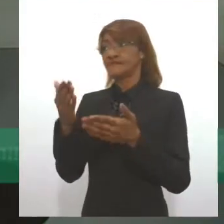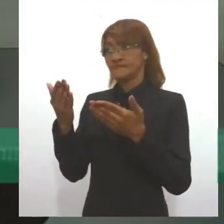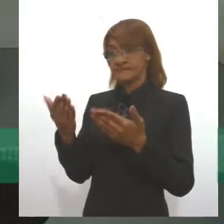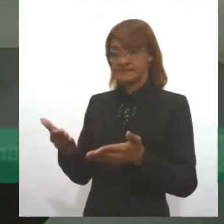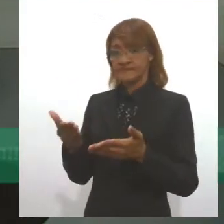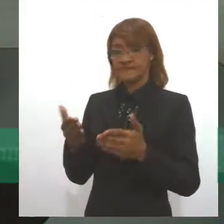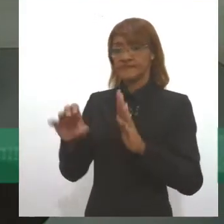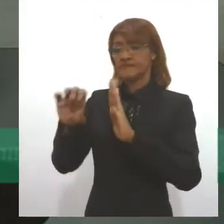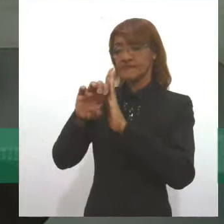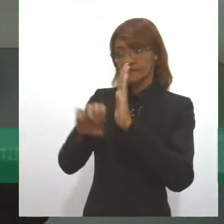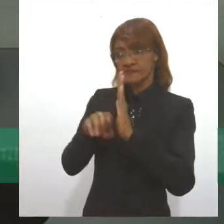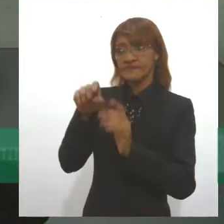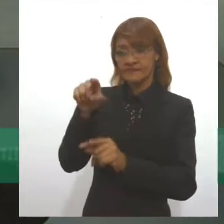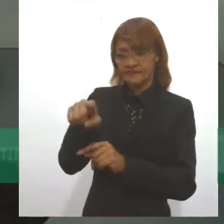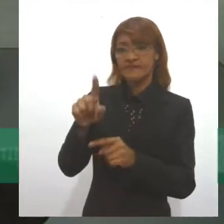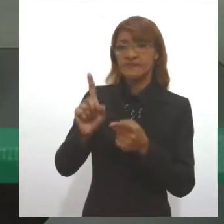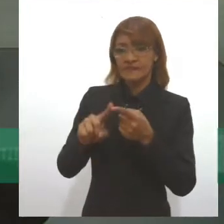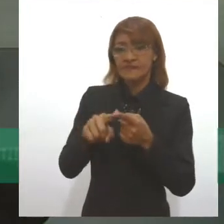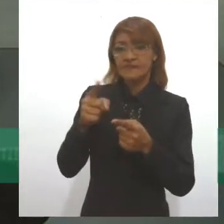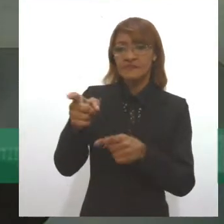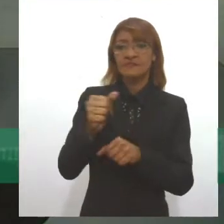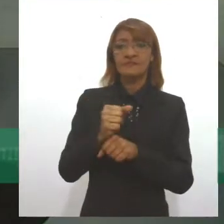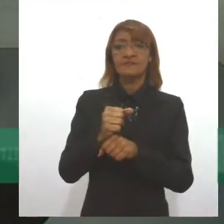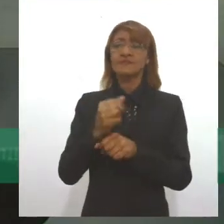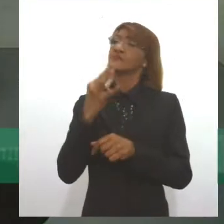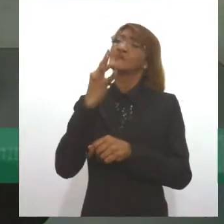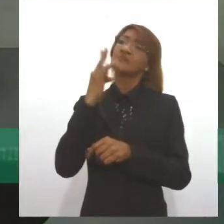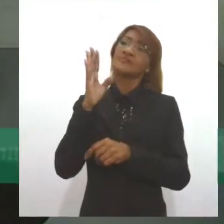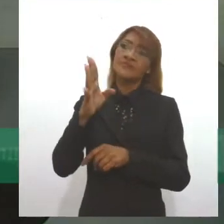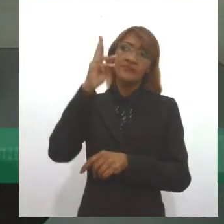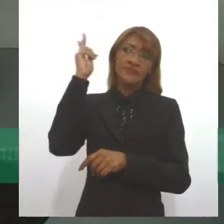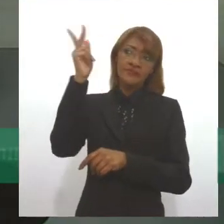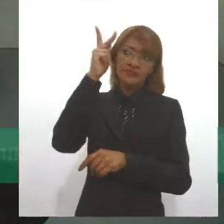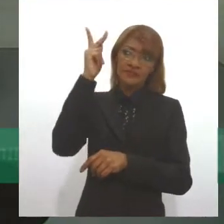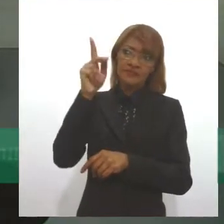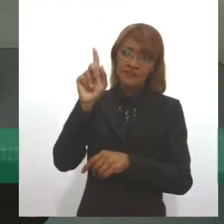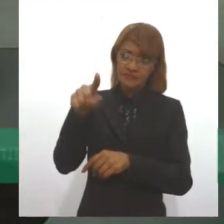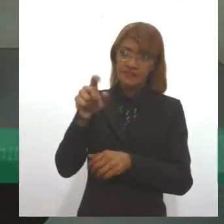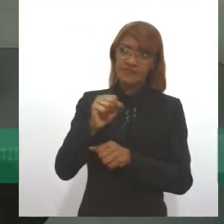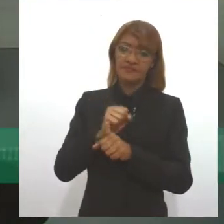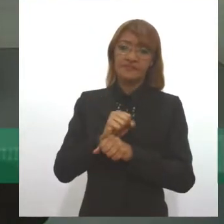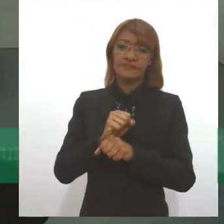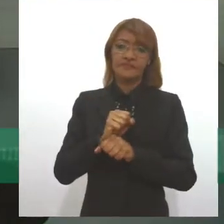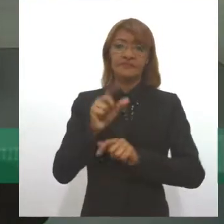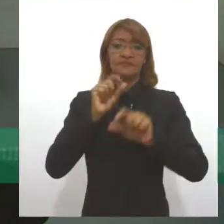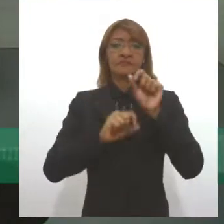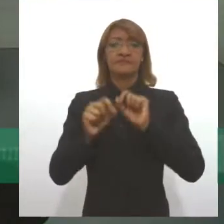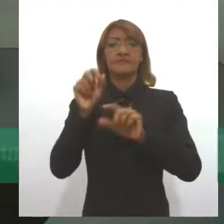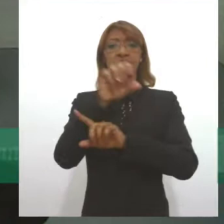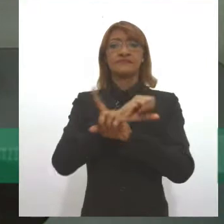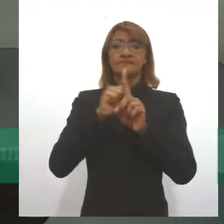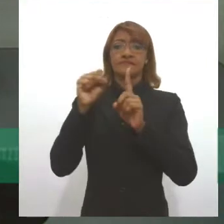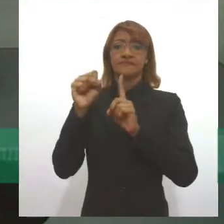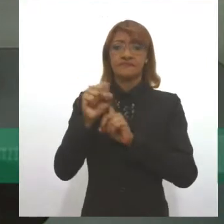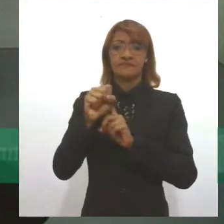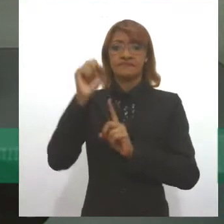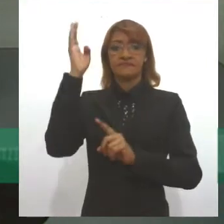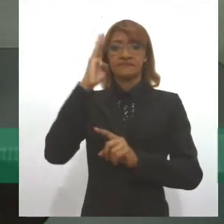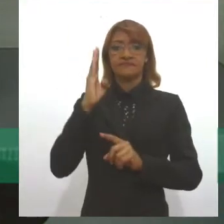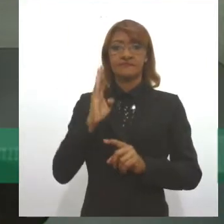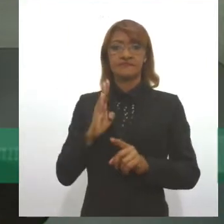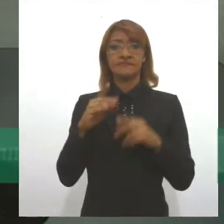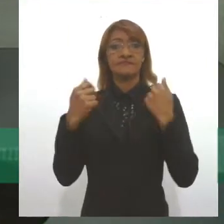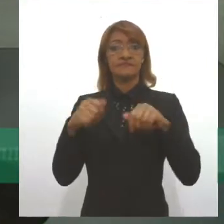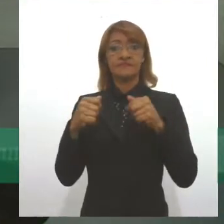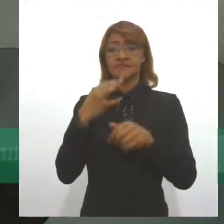regulamenta também a questão de se conhecer mais da história, é um dos pontos também para que a sociedade brasileira passe a conhecer um pouco